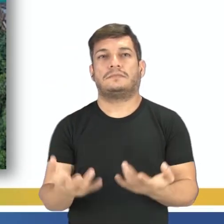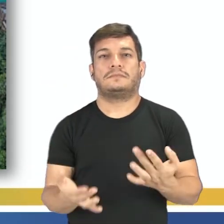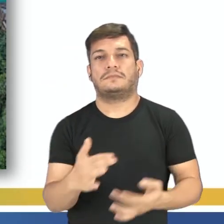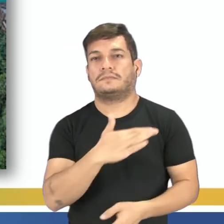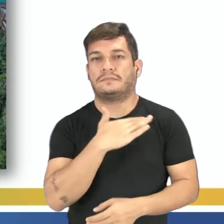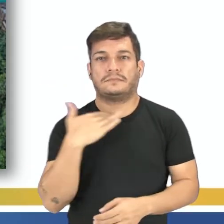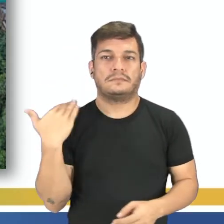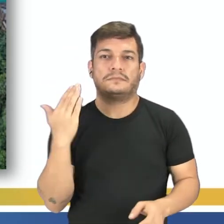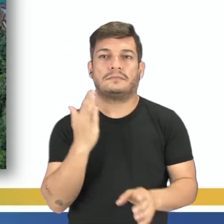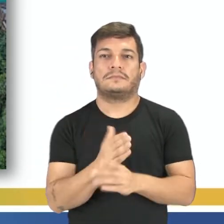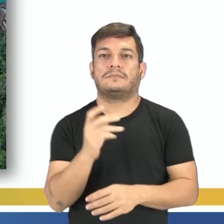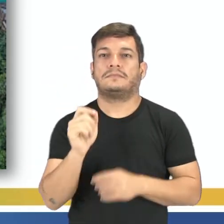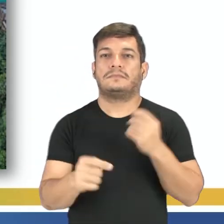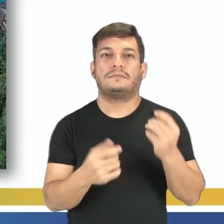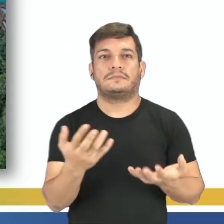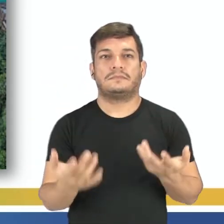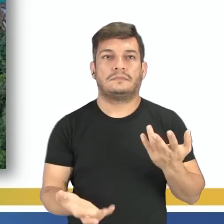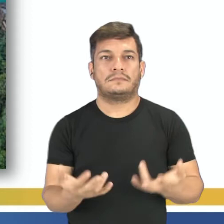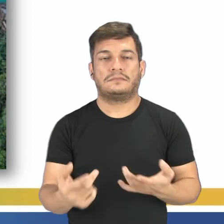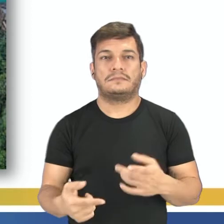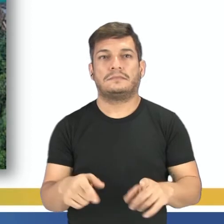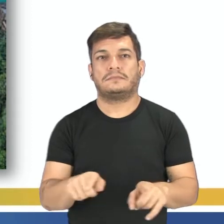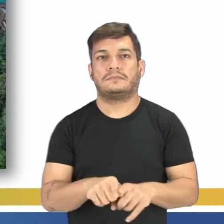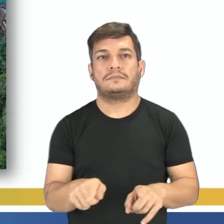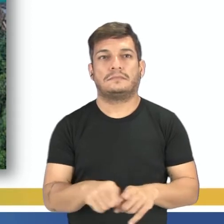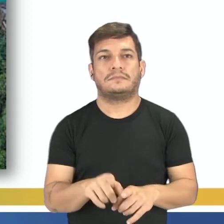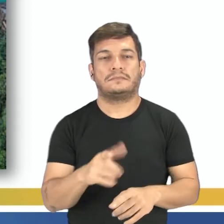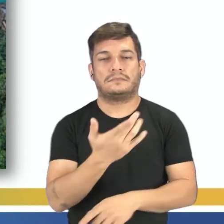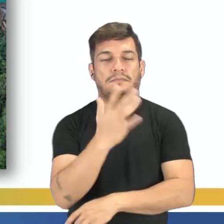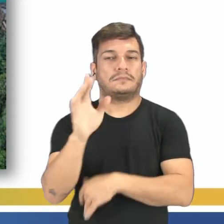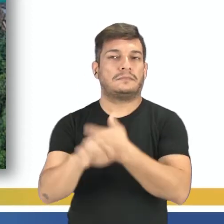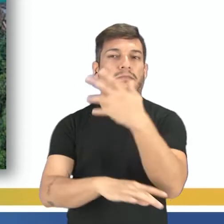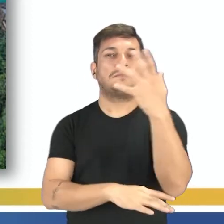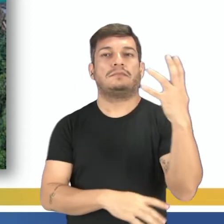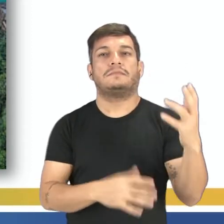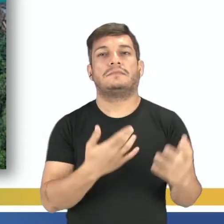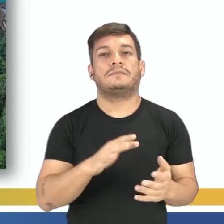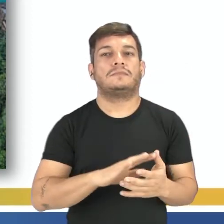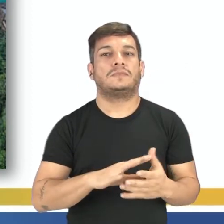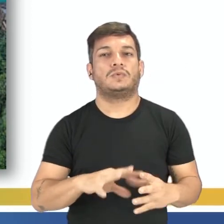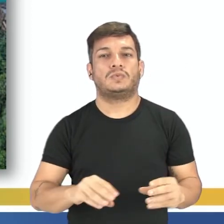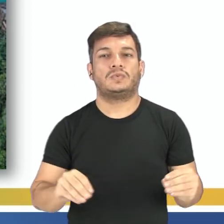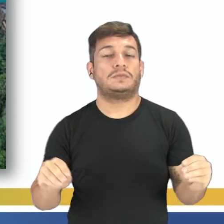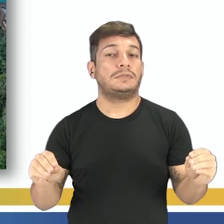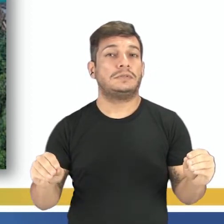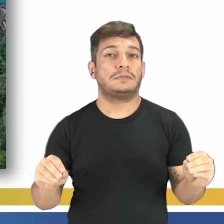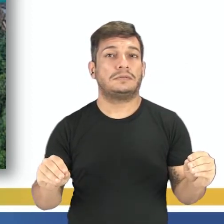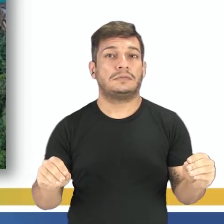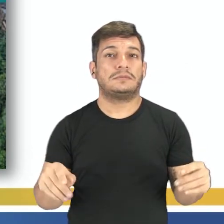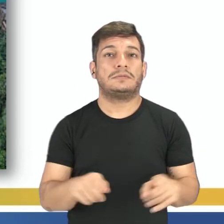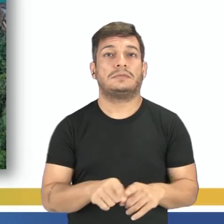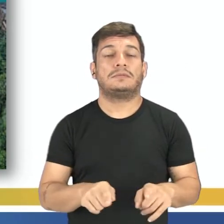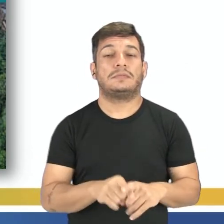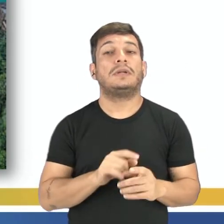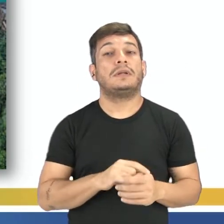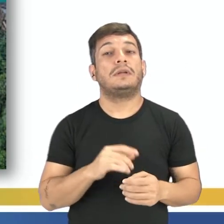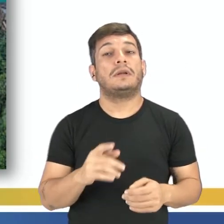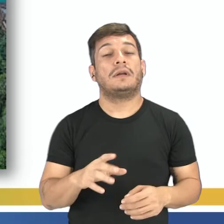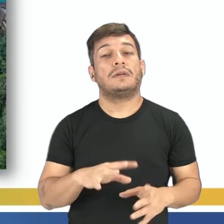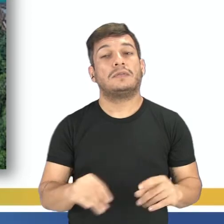mortas por conta do fogo e a partir daí florestas começam a desaparecer. E florestas também